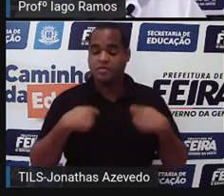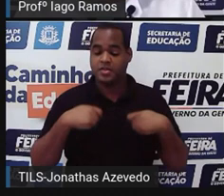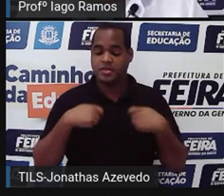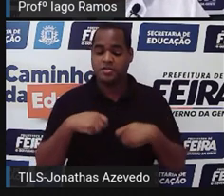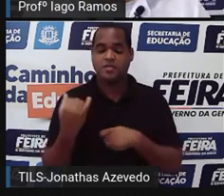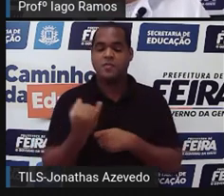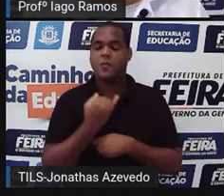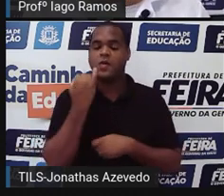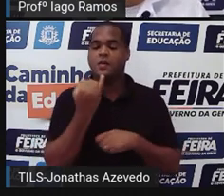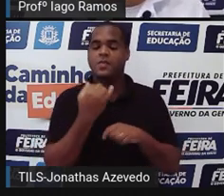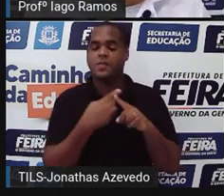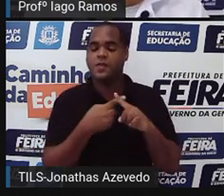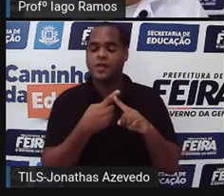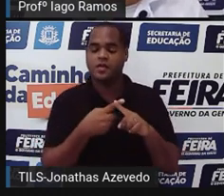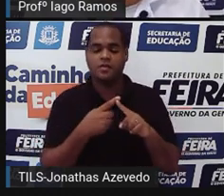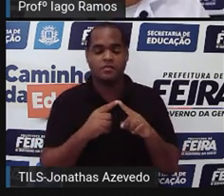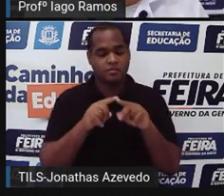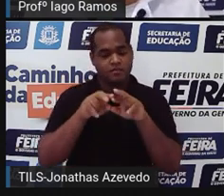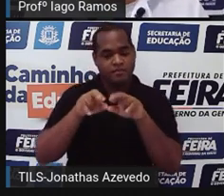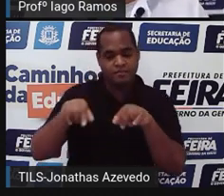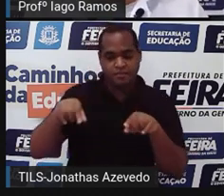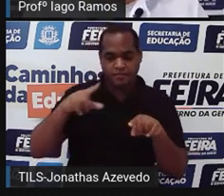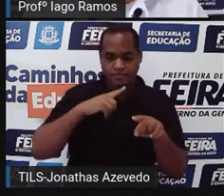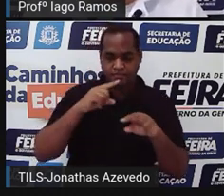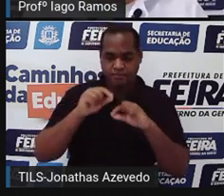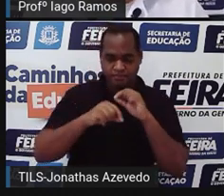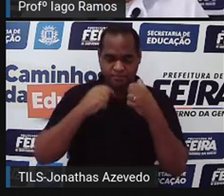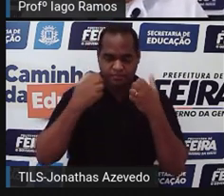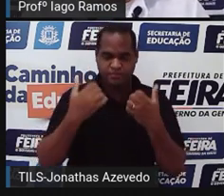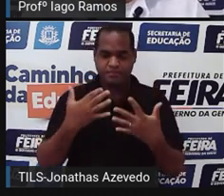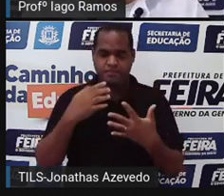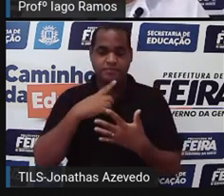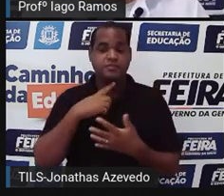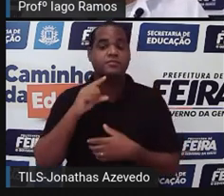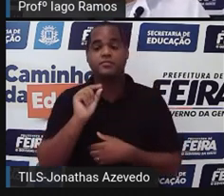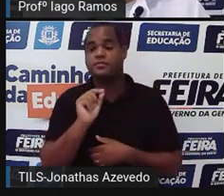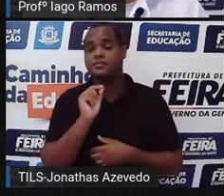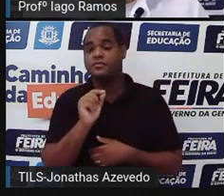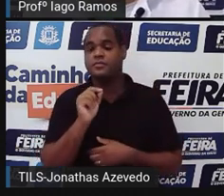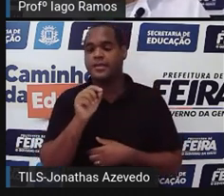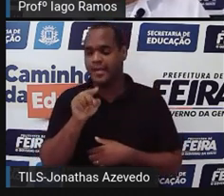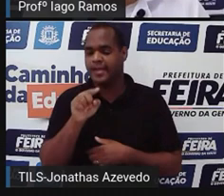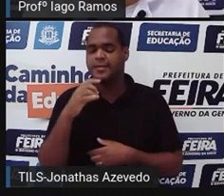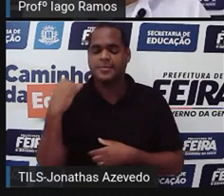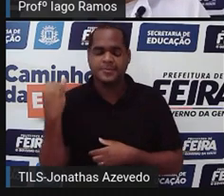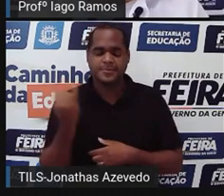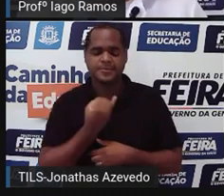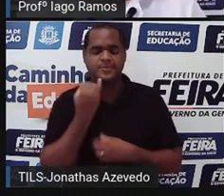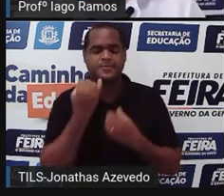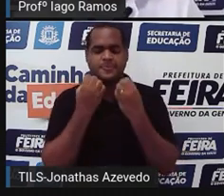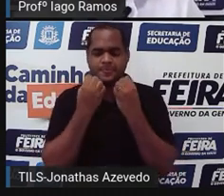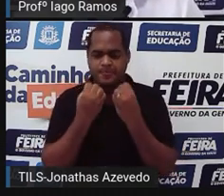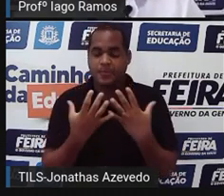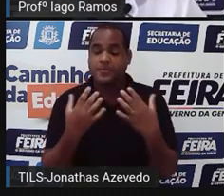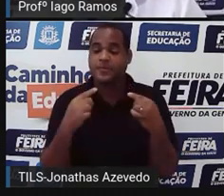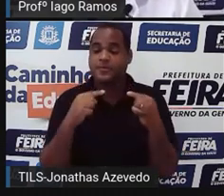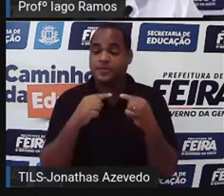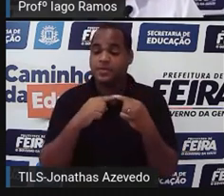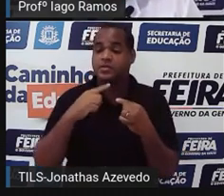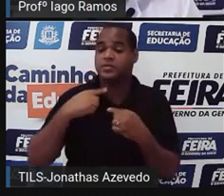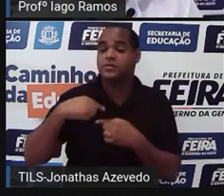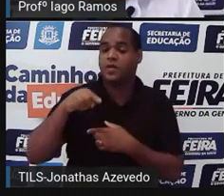Porque essas coisinhas que a gente viu na aula anterior são coisinhas importantes para que a gente